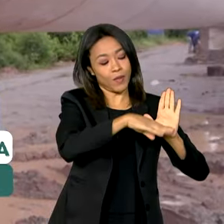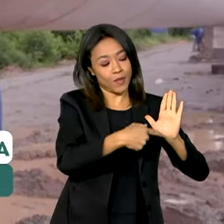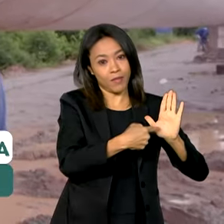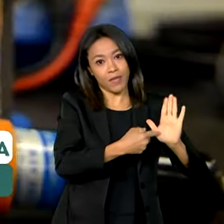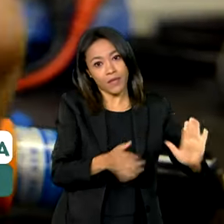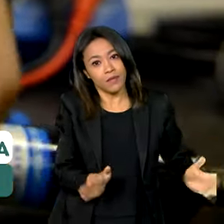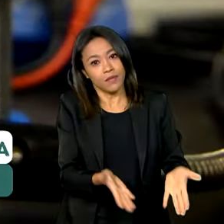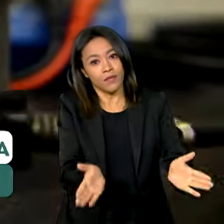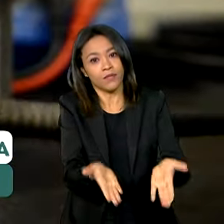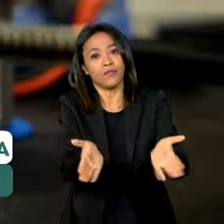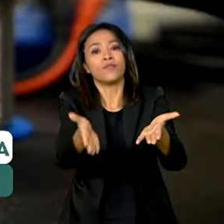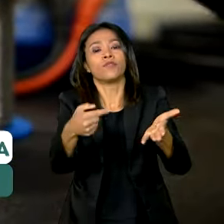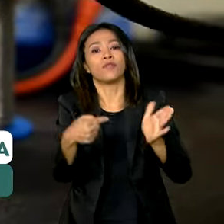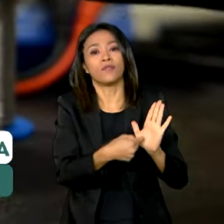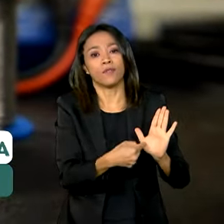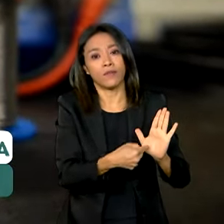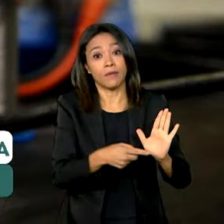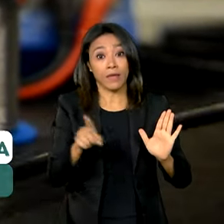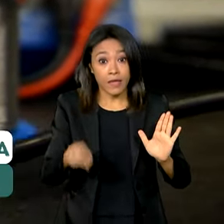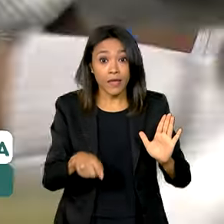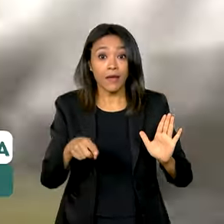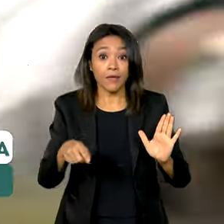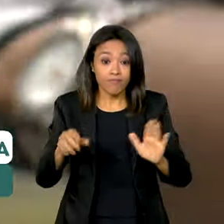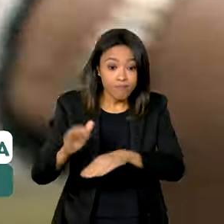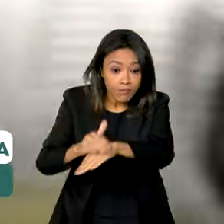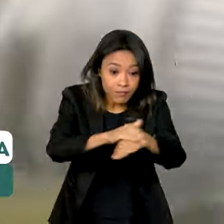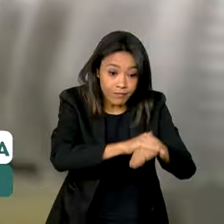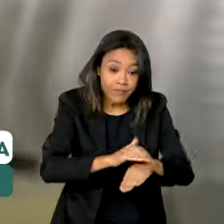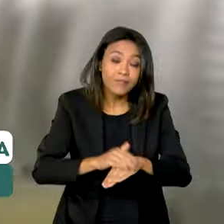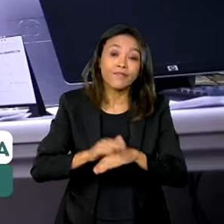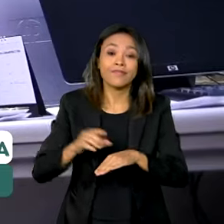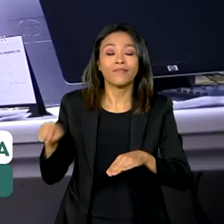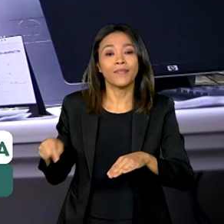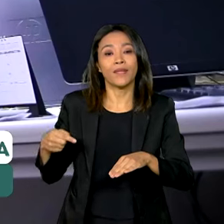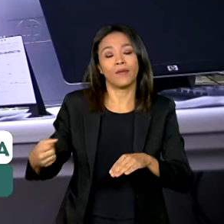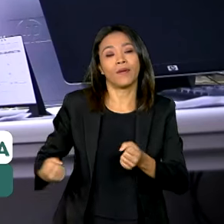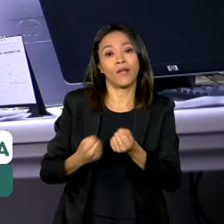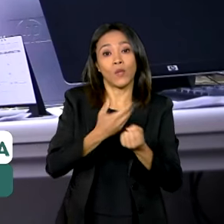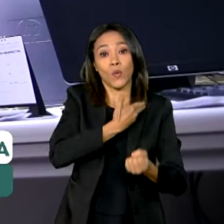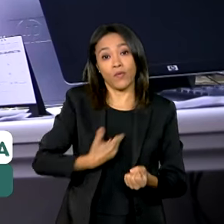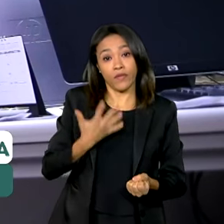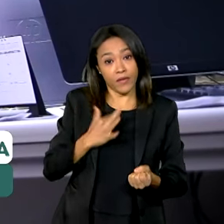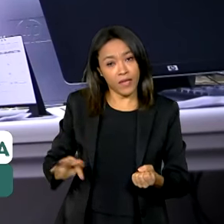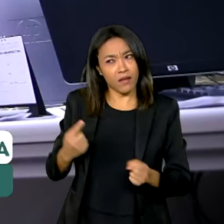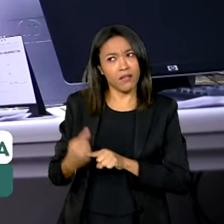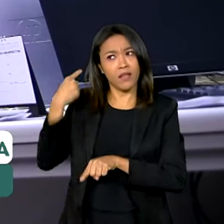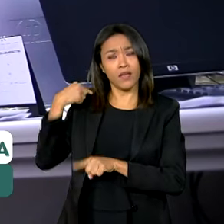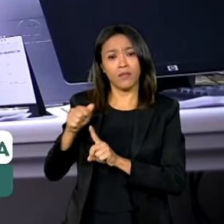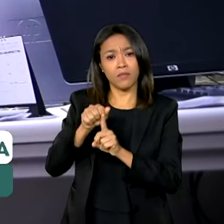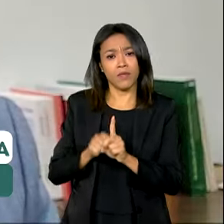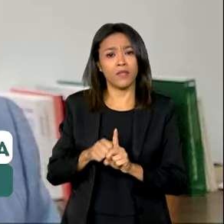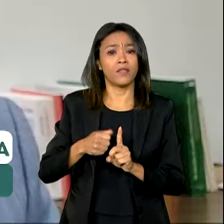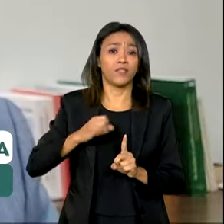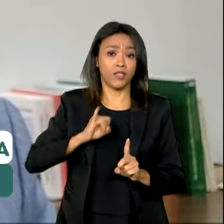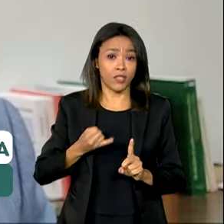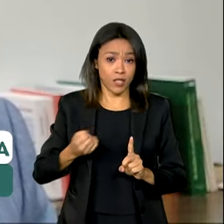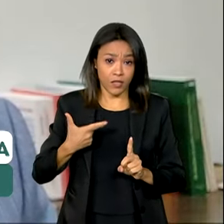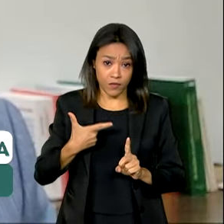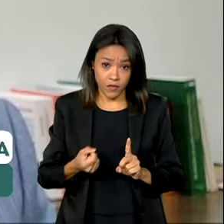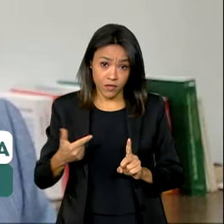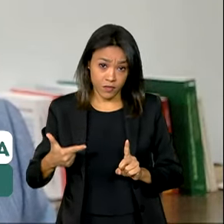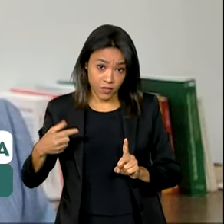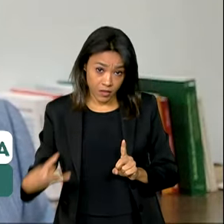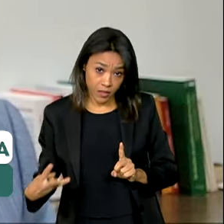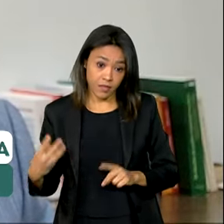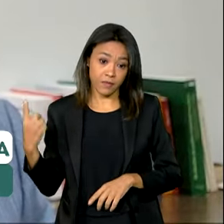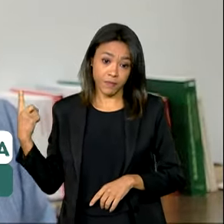setor, formulados e colocados em prática pelo governo federal desde janeiro de 2023. Tivemos o programa